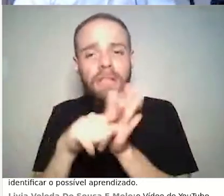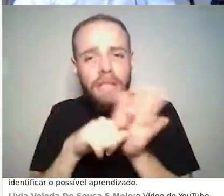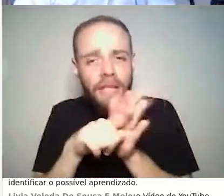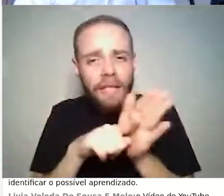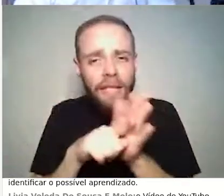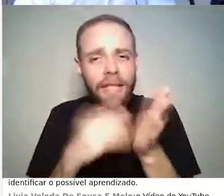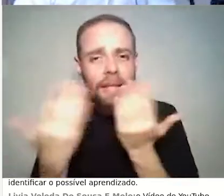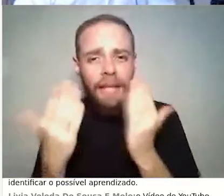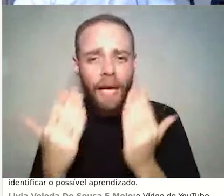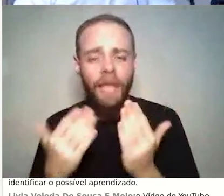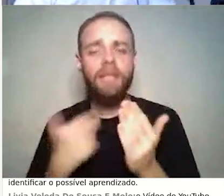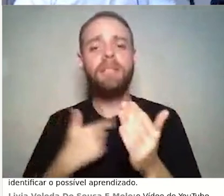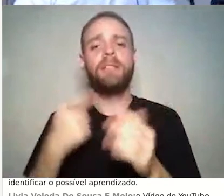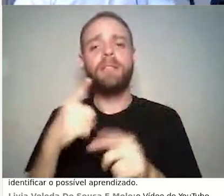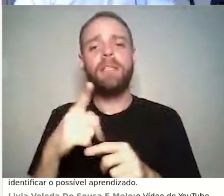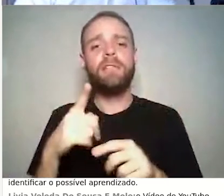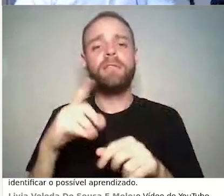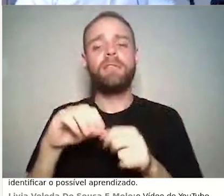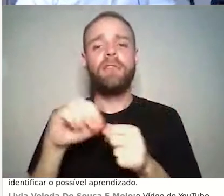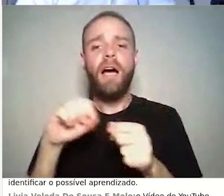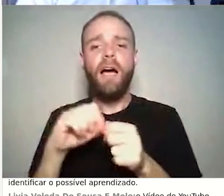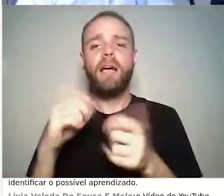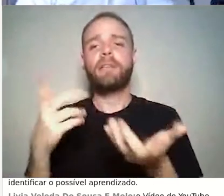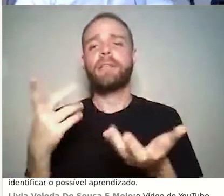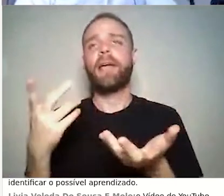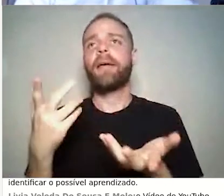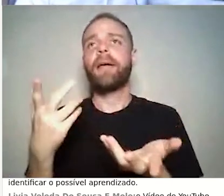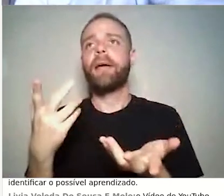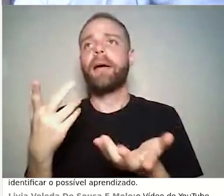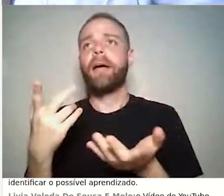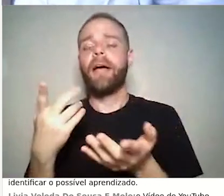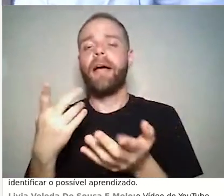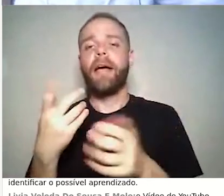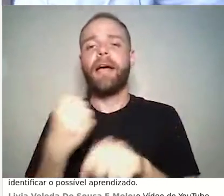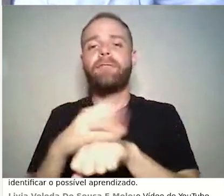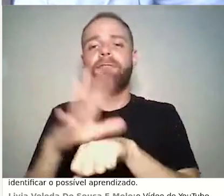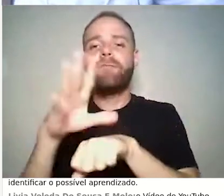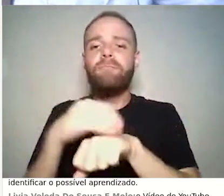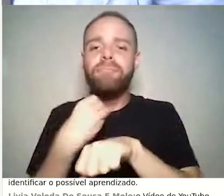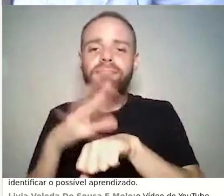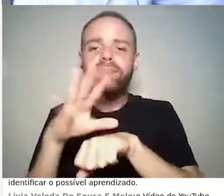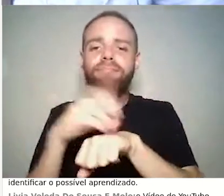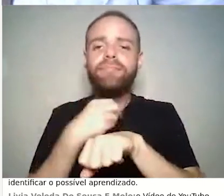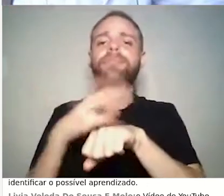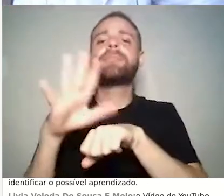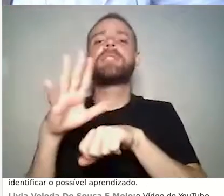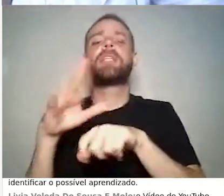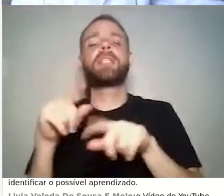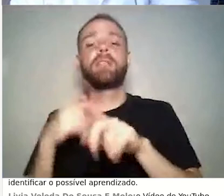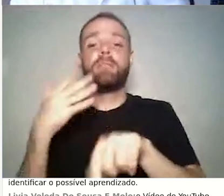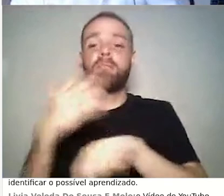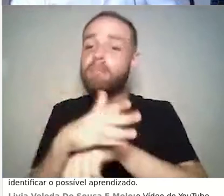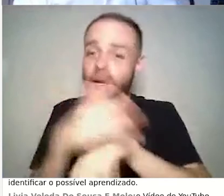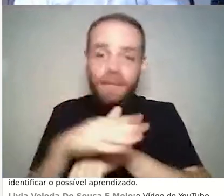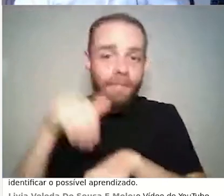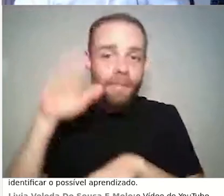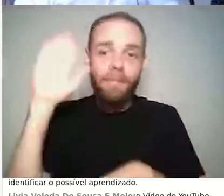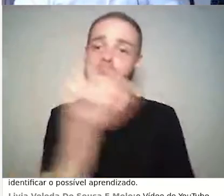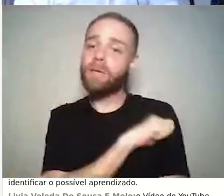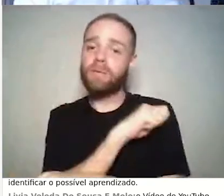dão feedback, aqueles recursos que vocês comunicam diretamente com eles, se isso não gera mais participação, né?